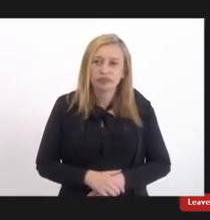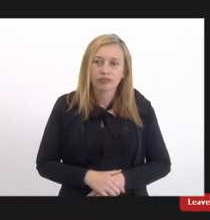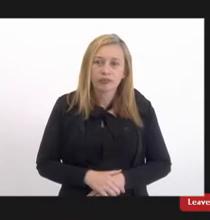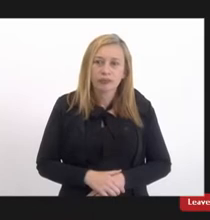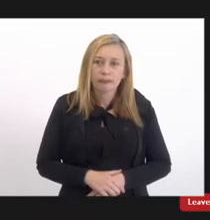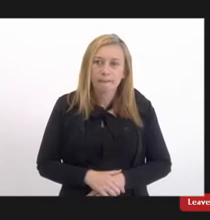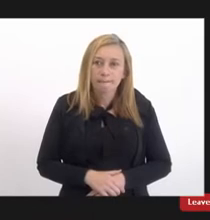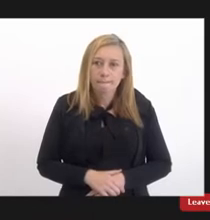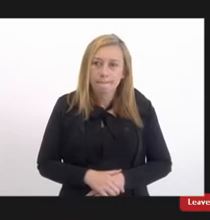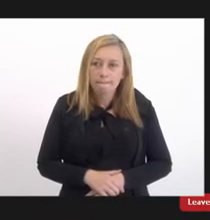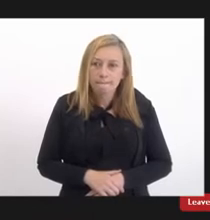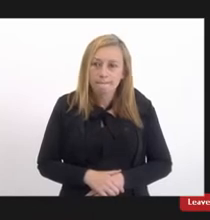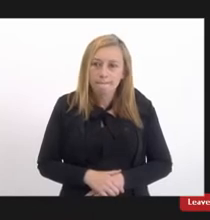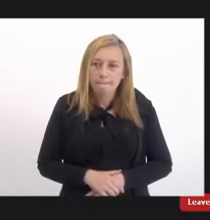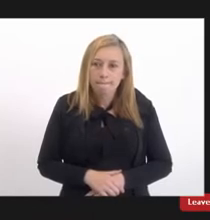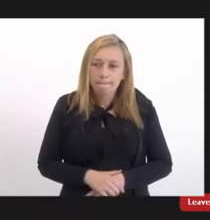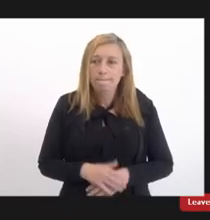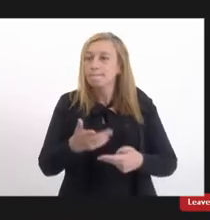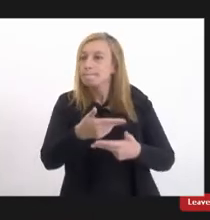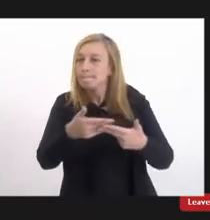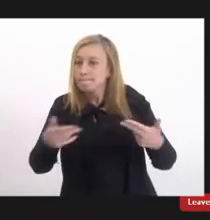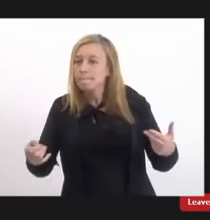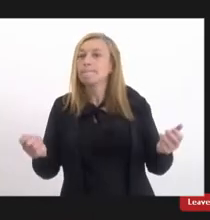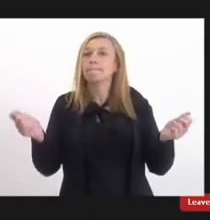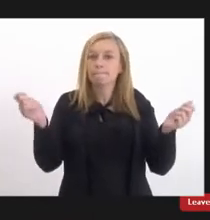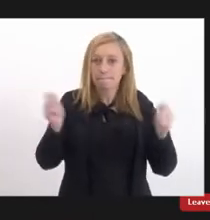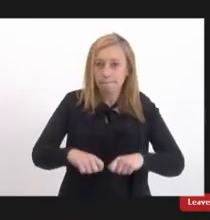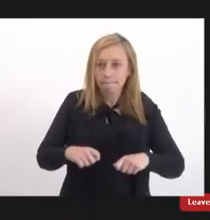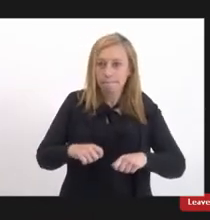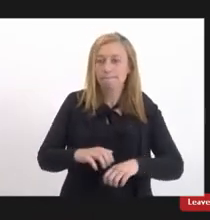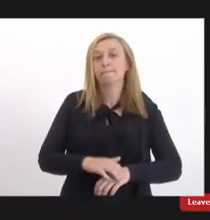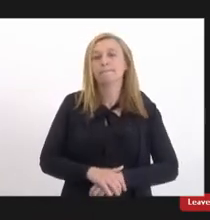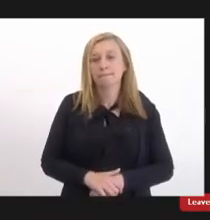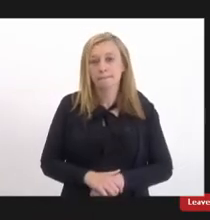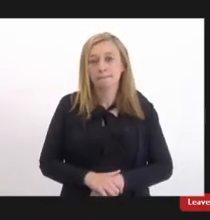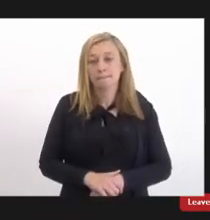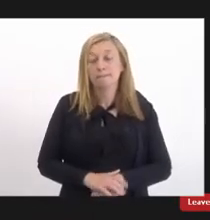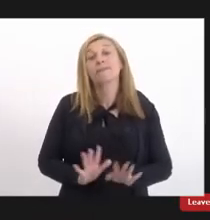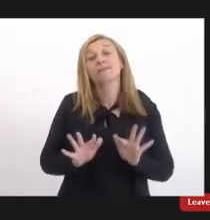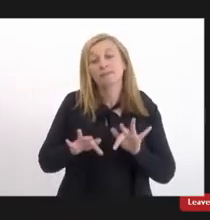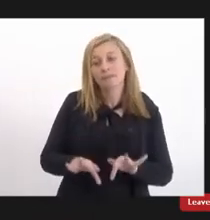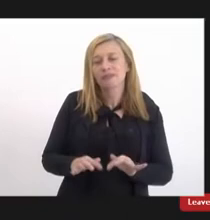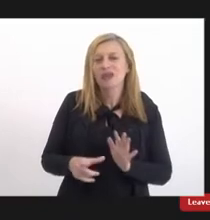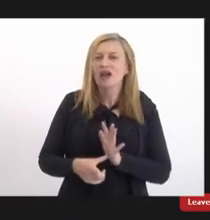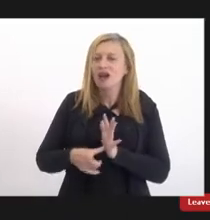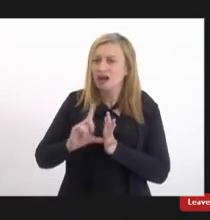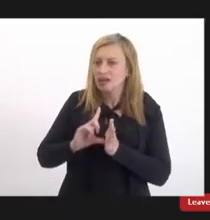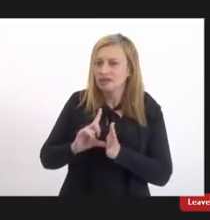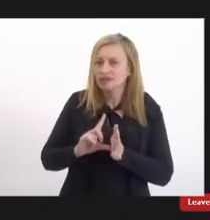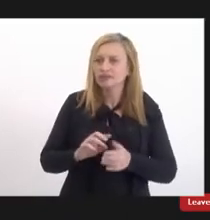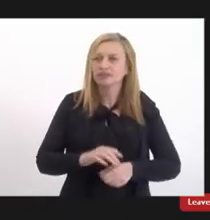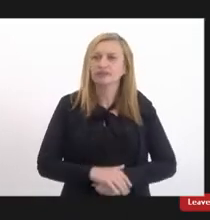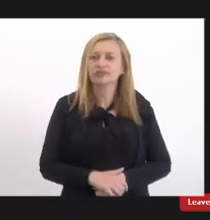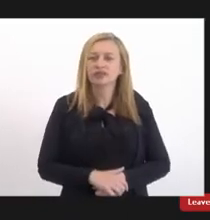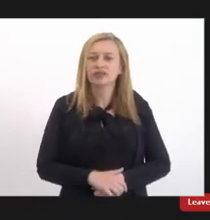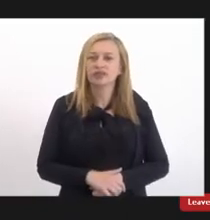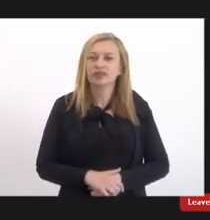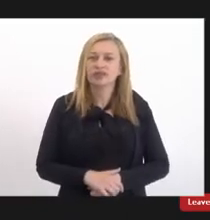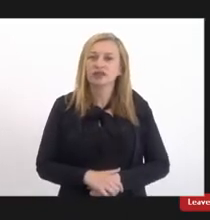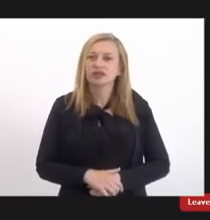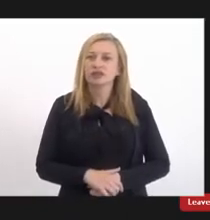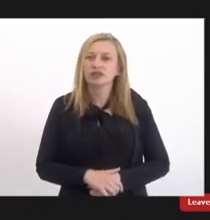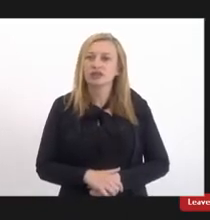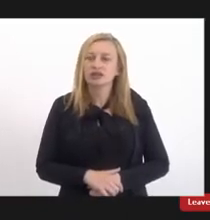muito né sobre as várias possibilidades enfim antes de passar pra pra nossa